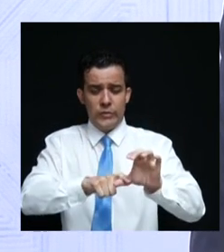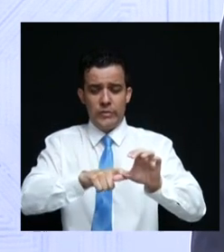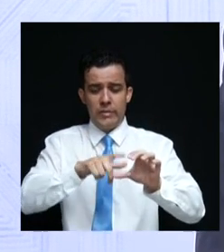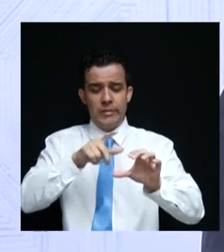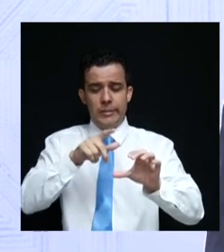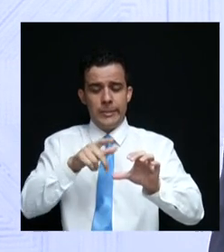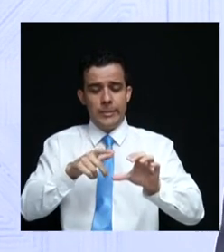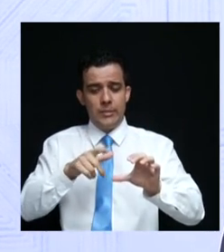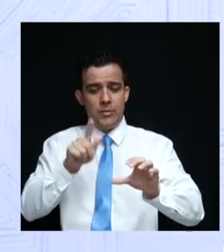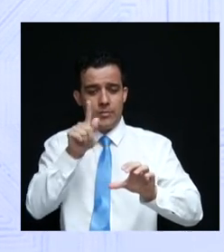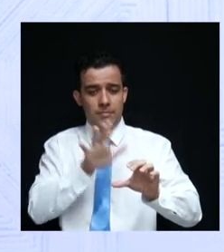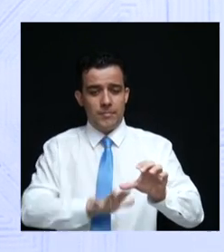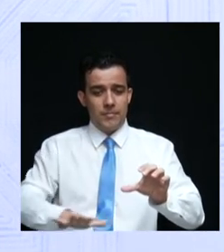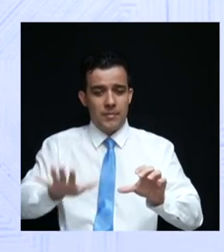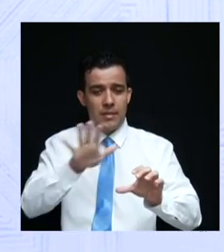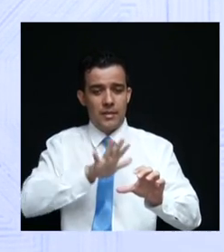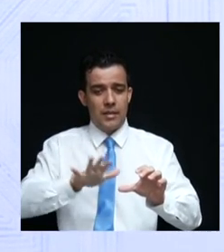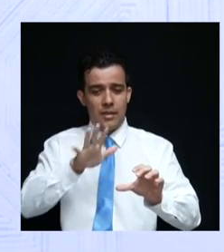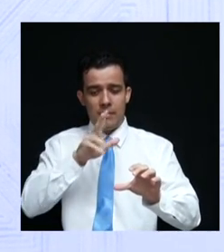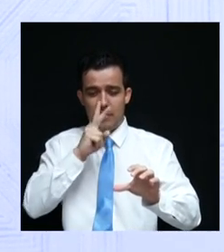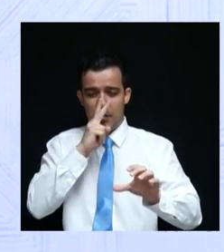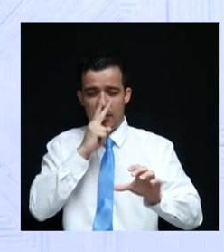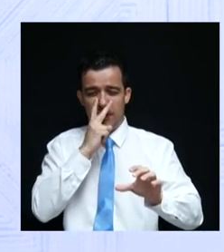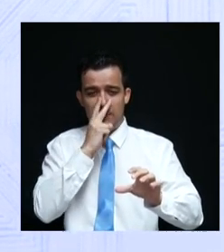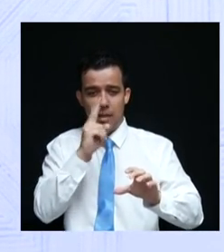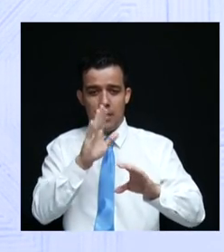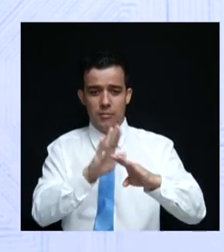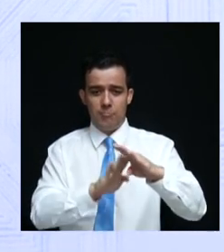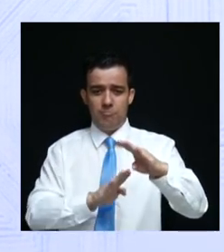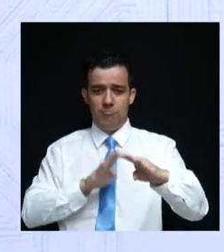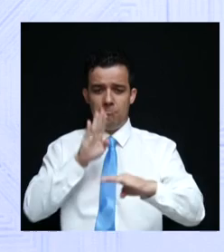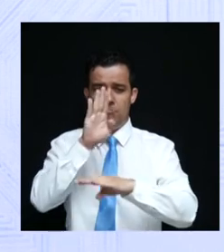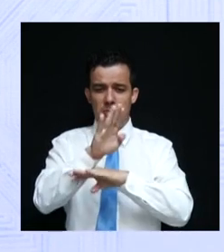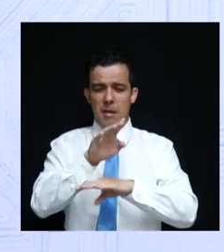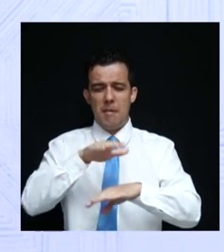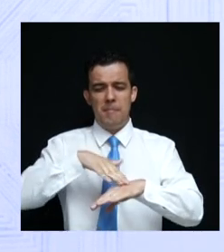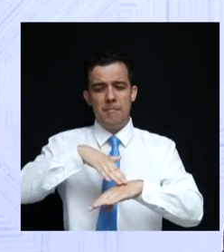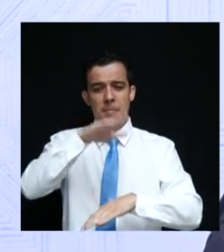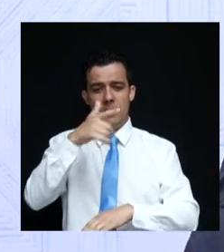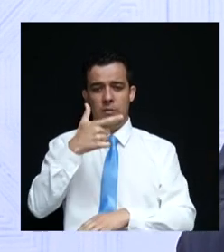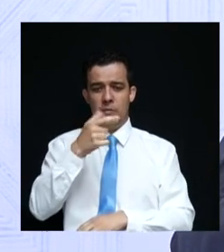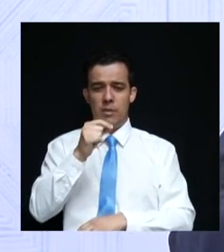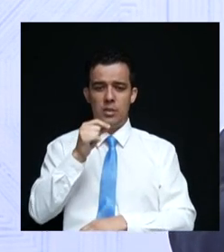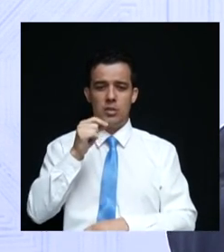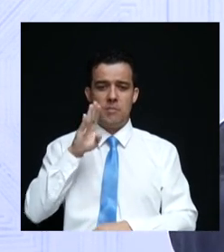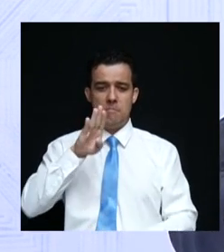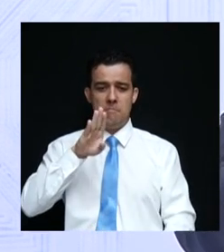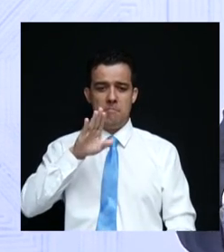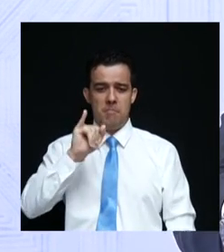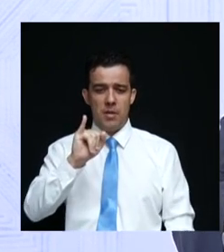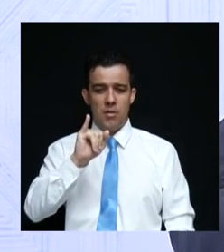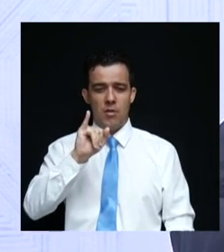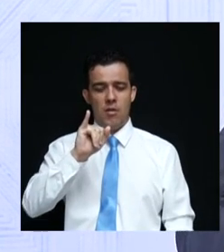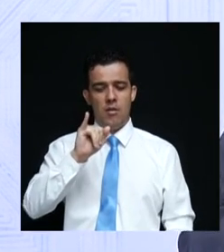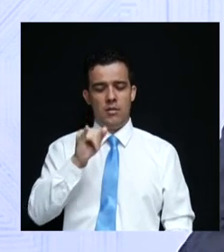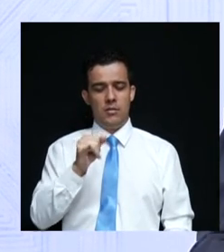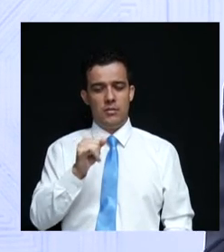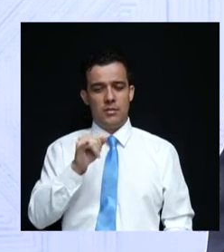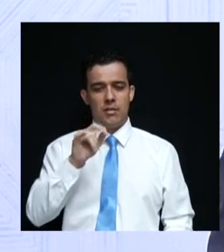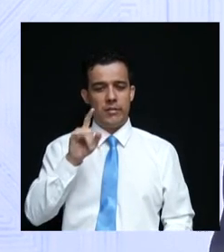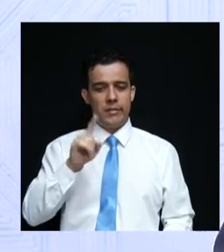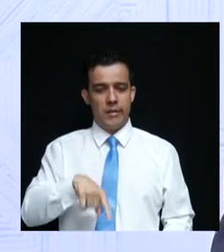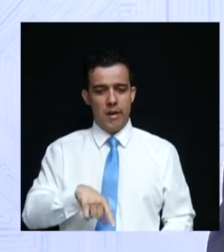de Goiás deve extrapolar 20 bilhões de reais. Um orçamento que não é cumprido e nos